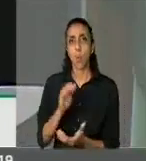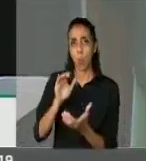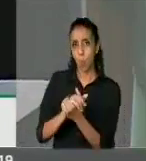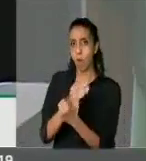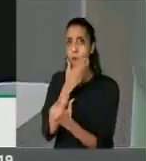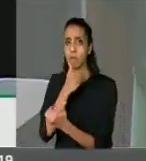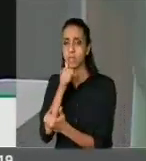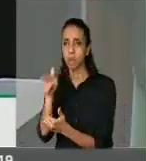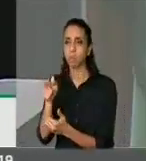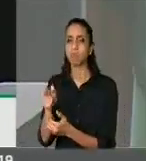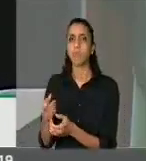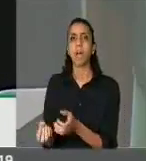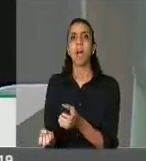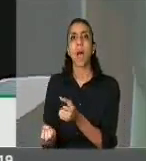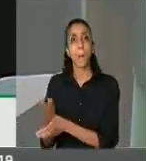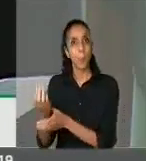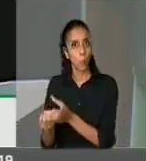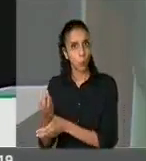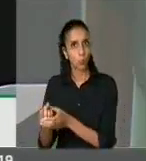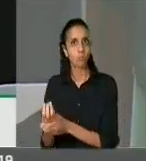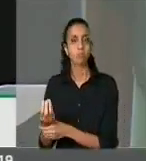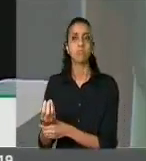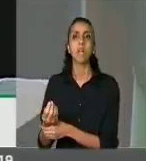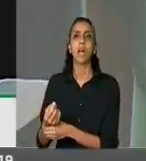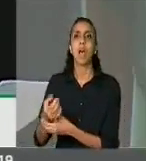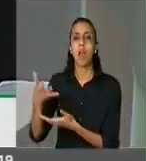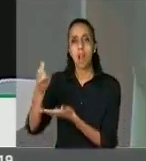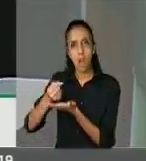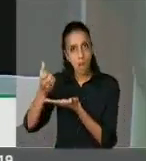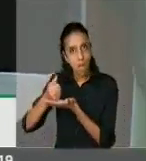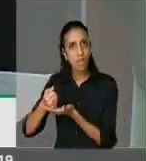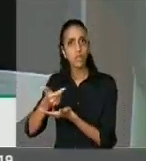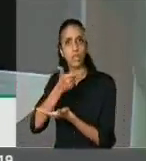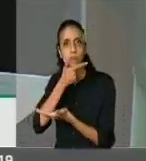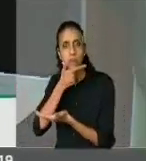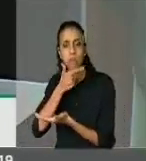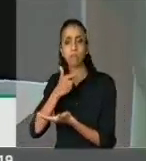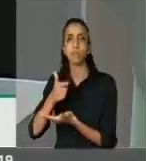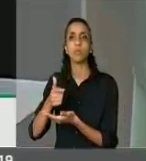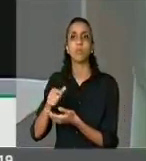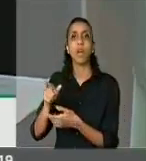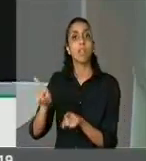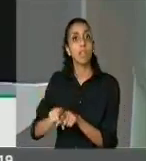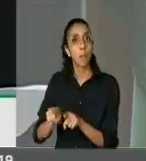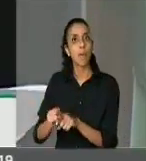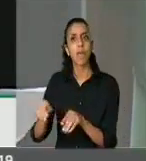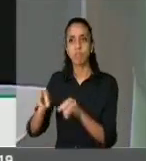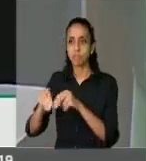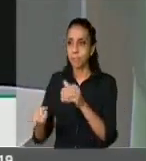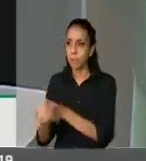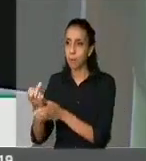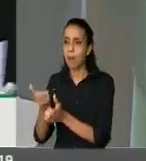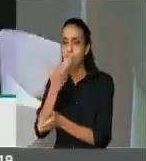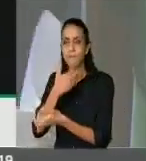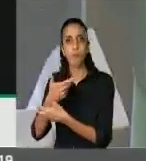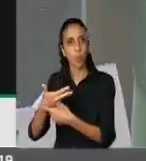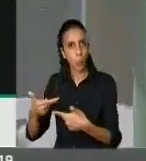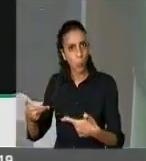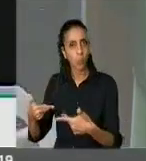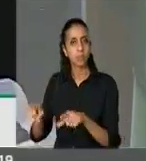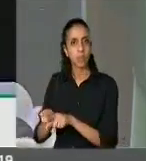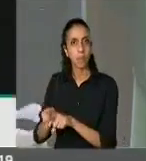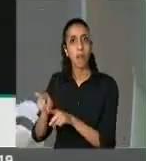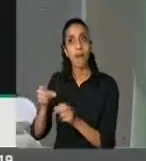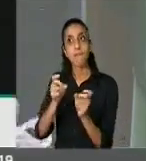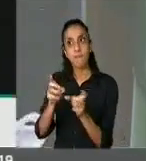que produz leite e fabricam queijos, mas também produzem frutas que são comercializadas